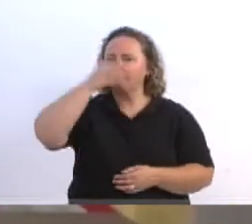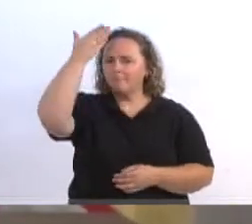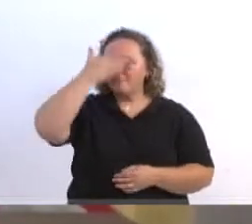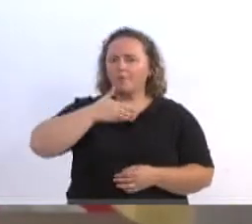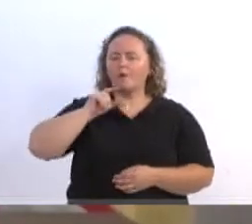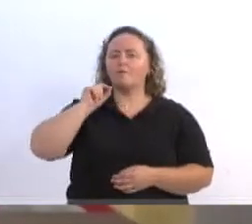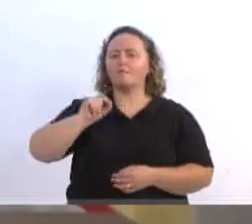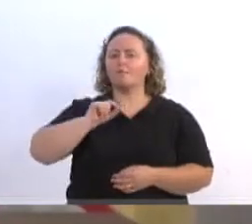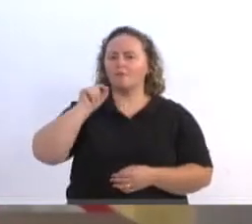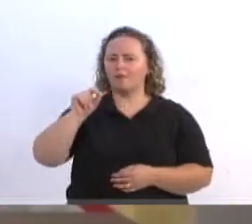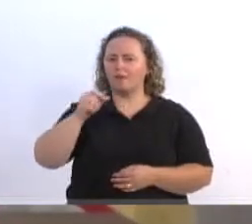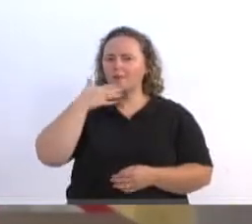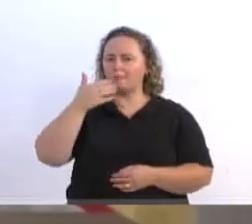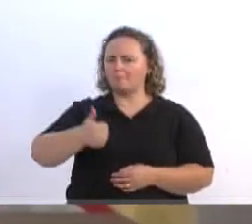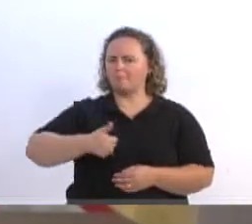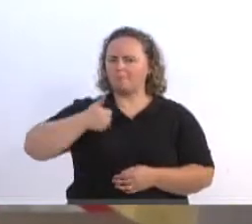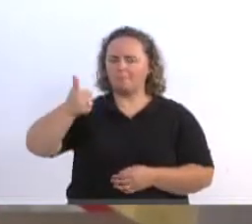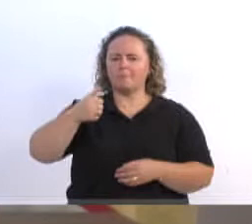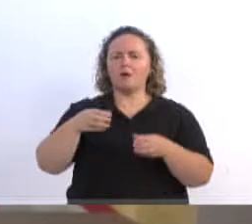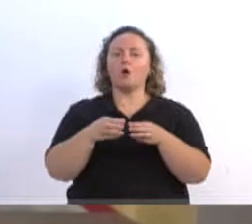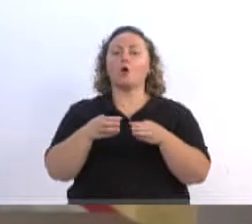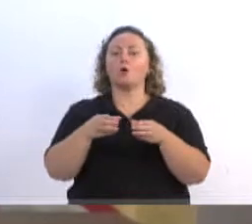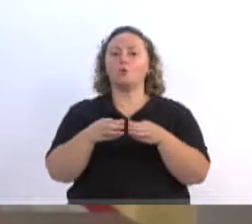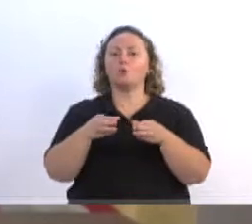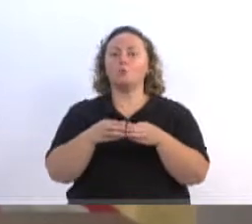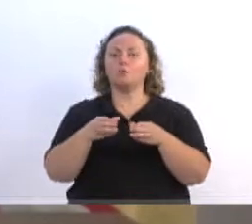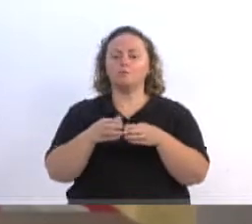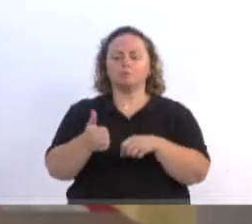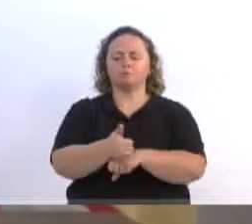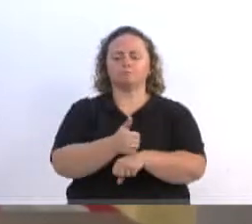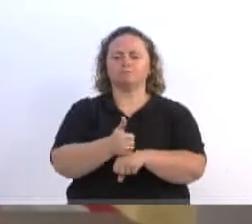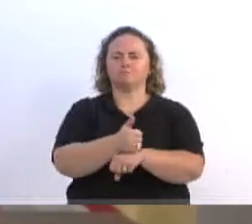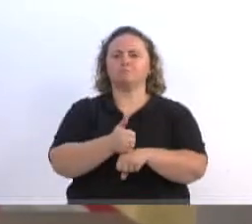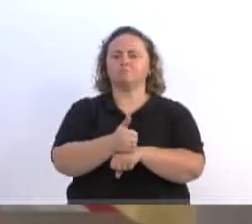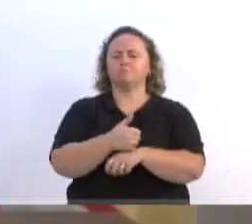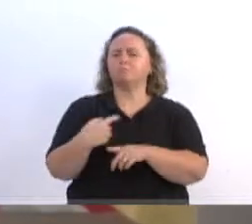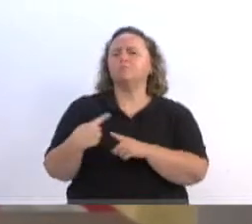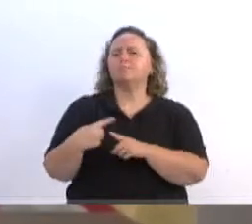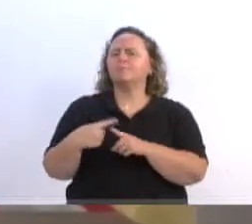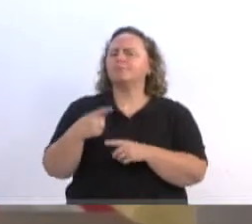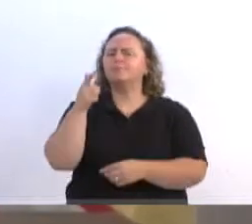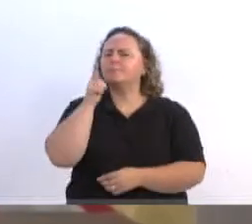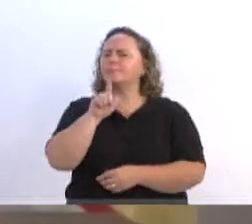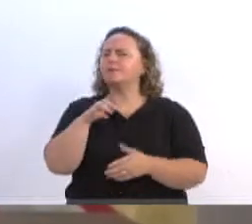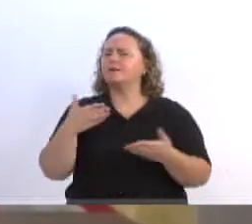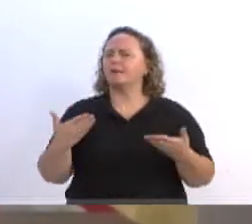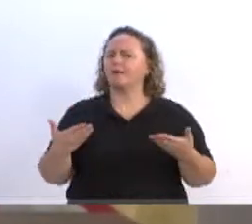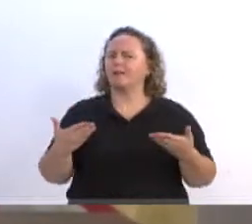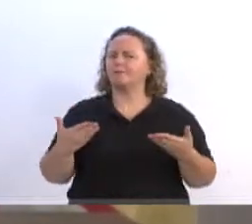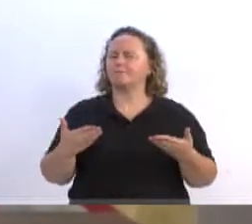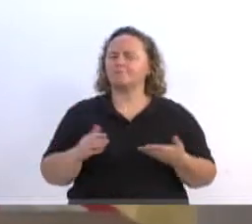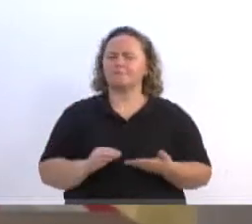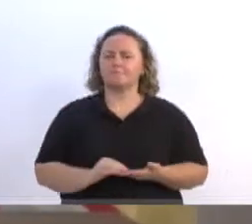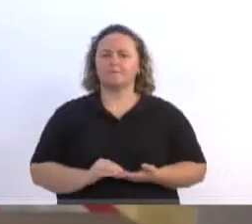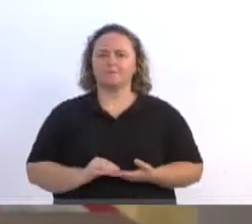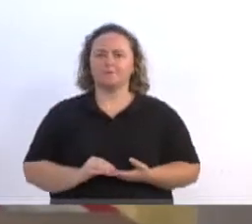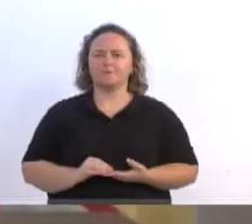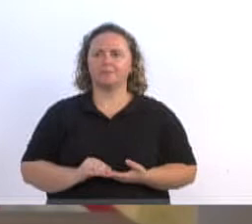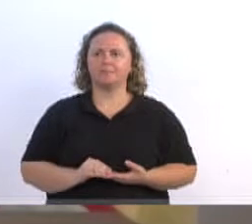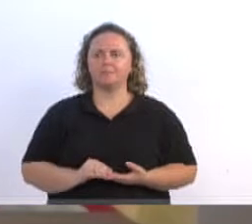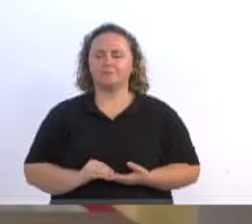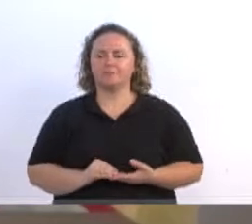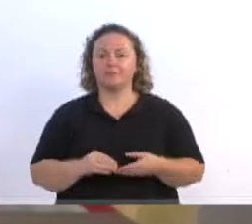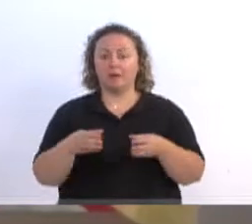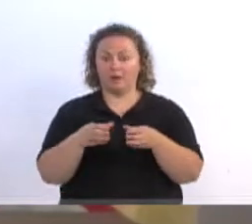são a melhor equipe no que diz respeito ao profissionalismo. Por que eles ganharam isso? Quero dar um exemplo bem claro. Eles estavam